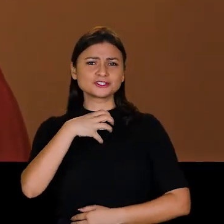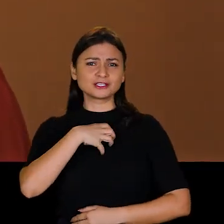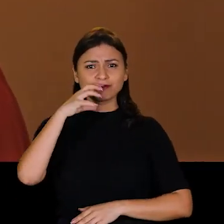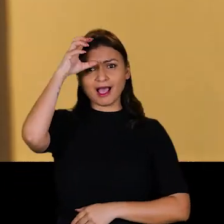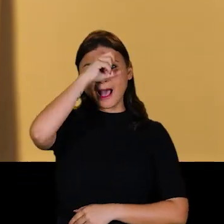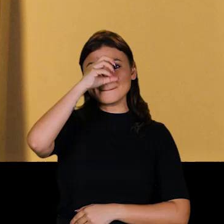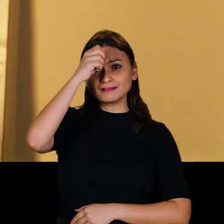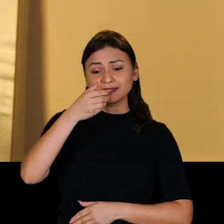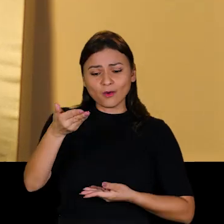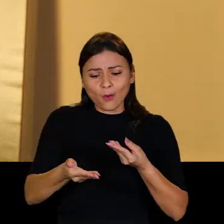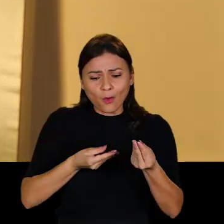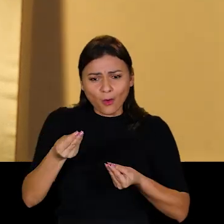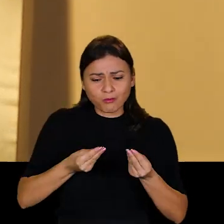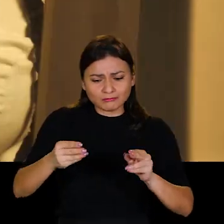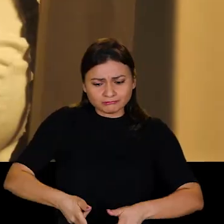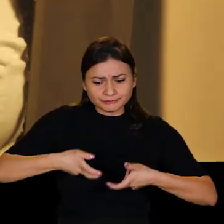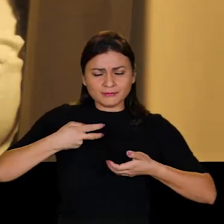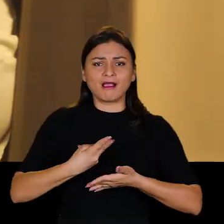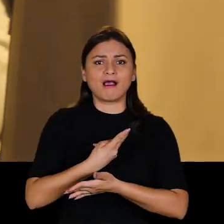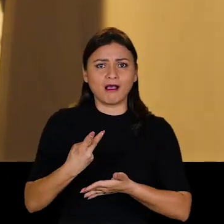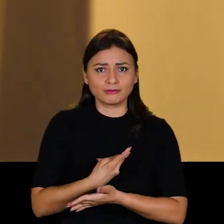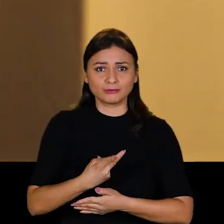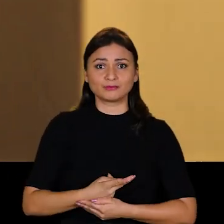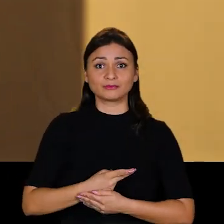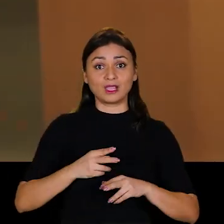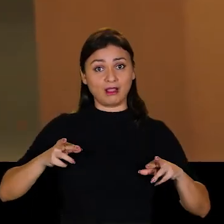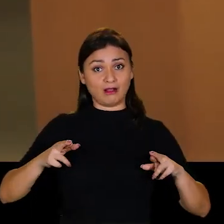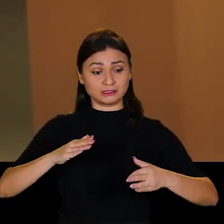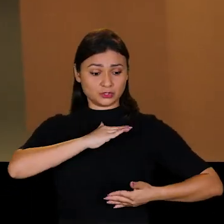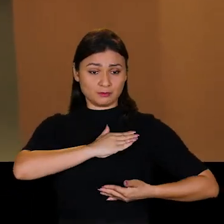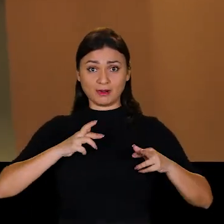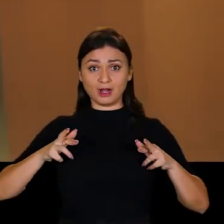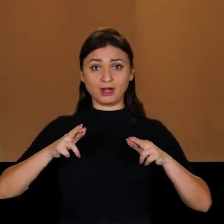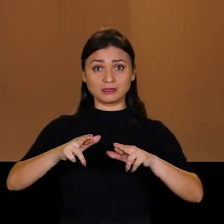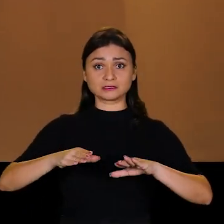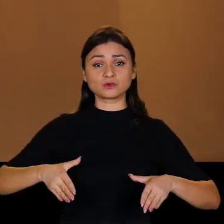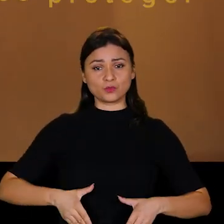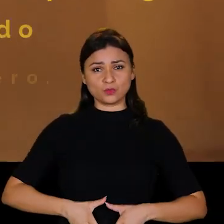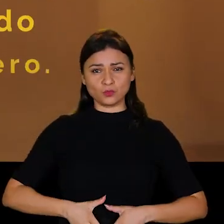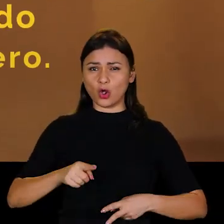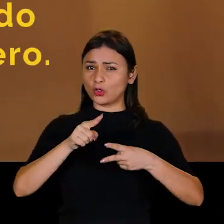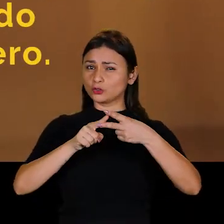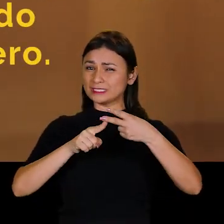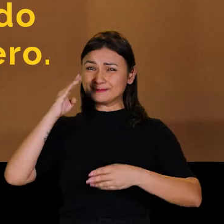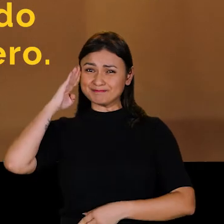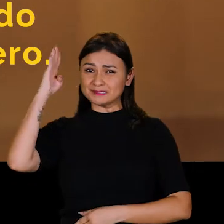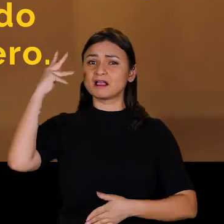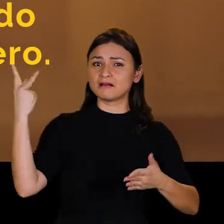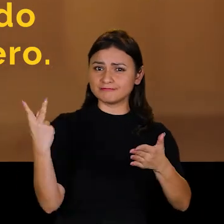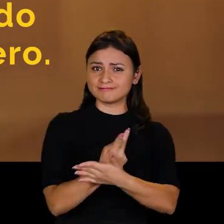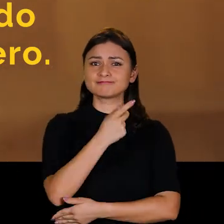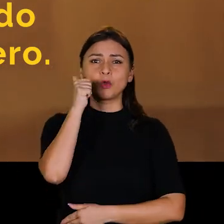melhor forma de aprender a identificar quando algo não está certo. O câncer de mama e o câncer do colo do útero são dois dos